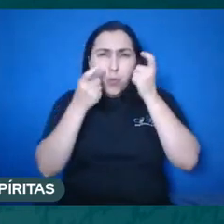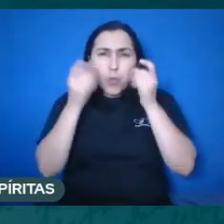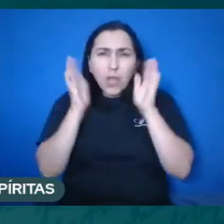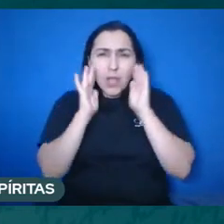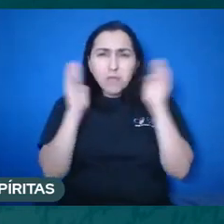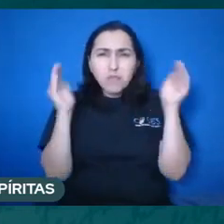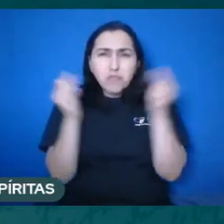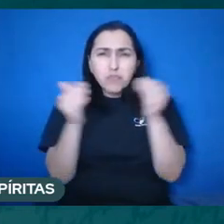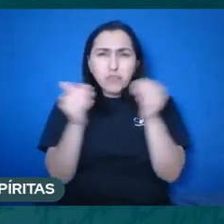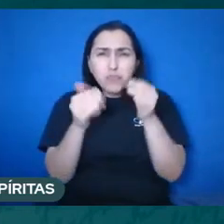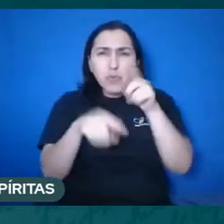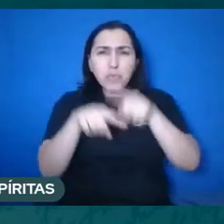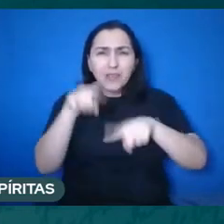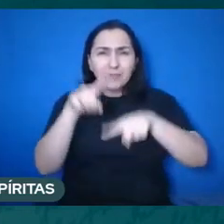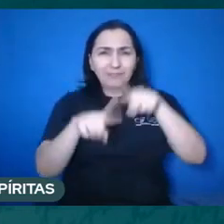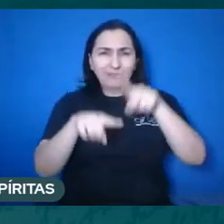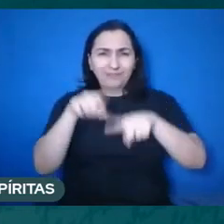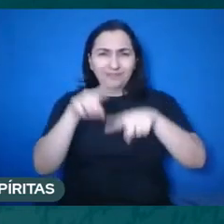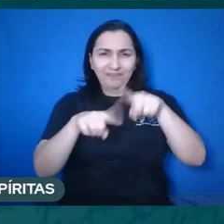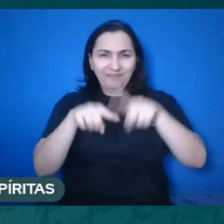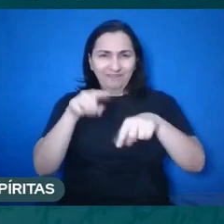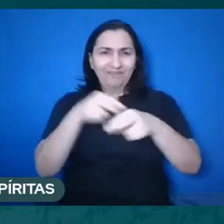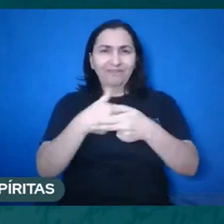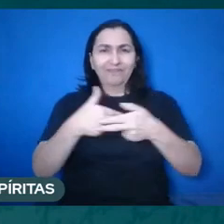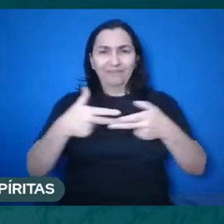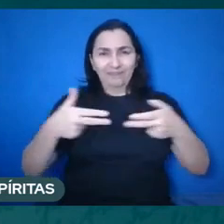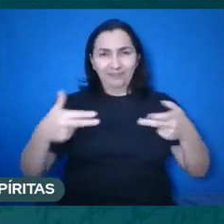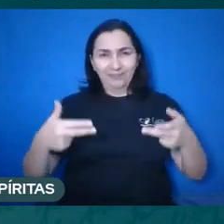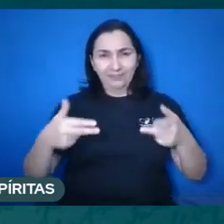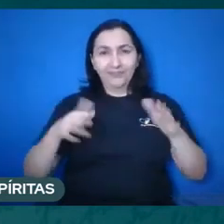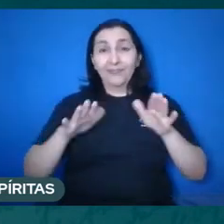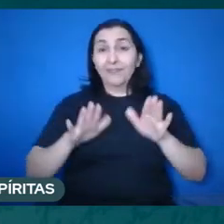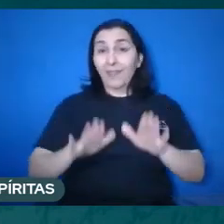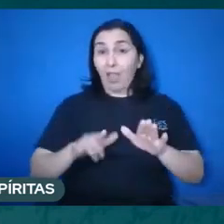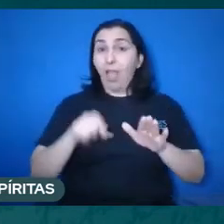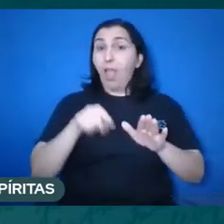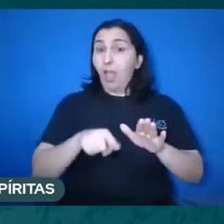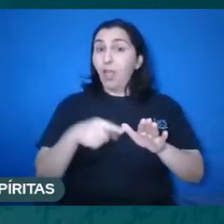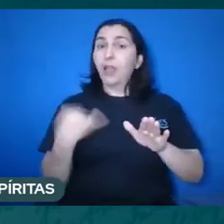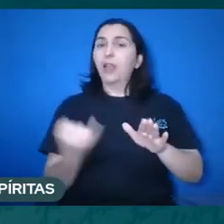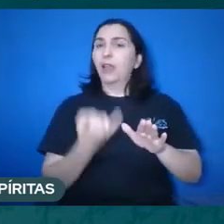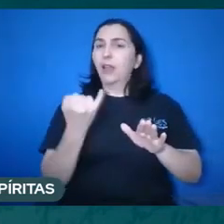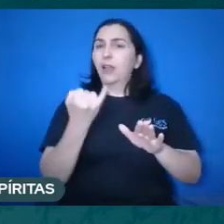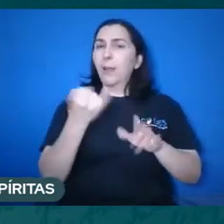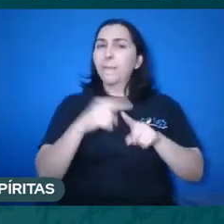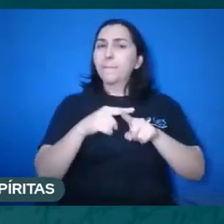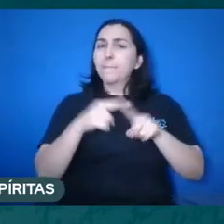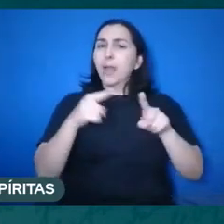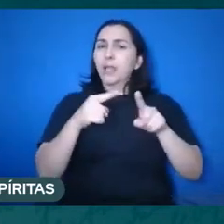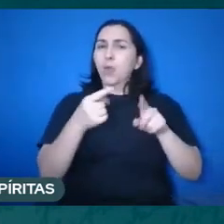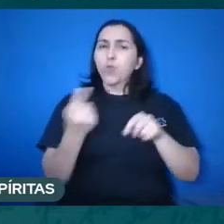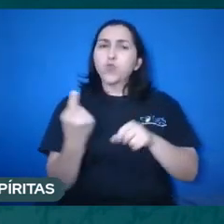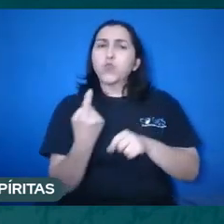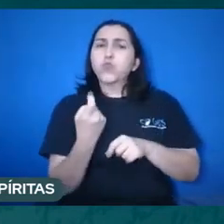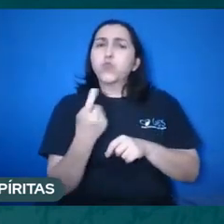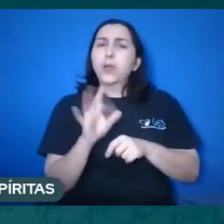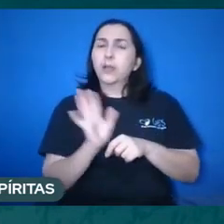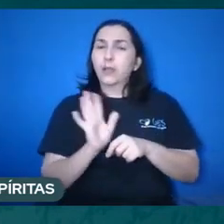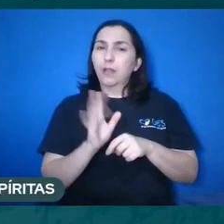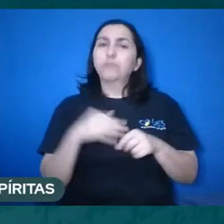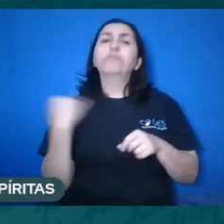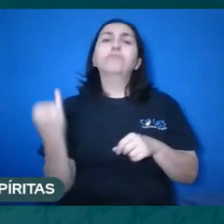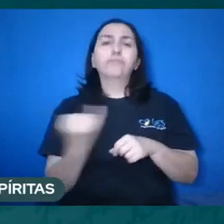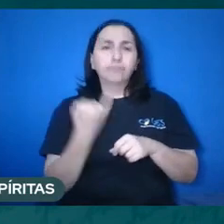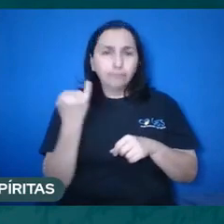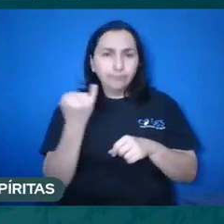exclusivamente com as coisas da Terra. E elas são importantes, porque nós precisamos usufruir, viver,